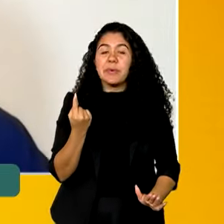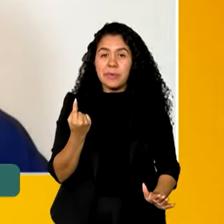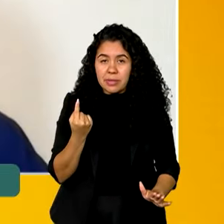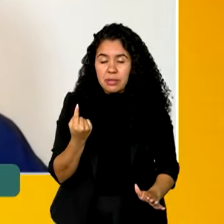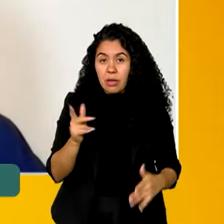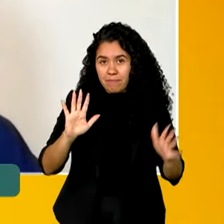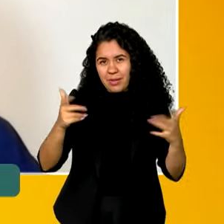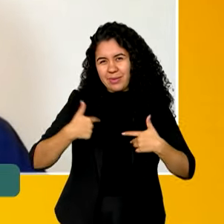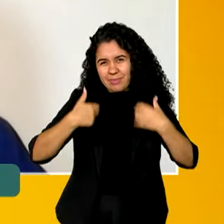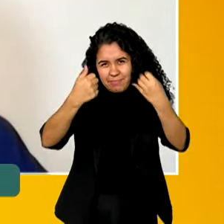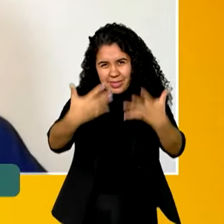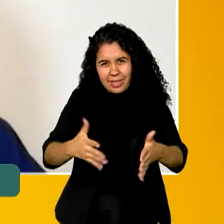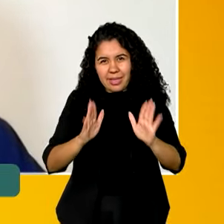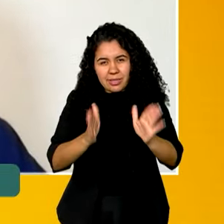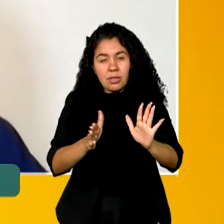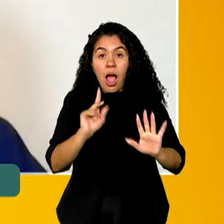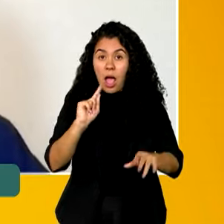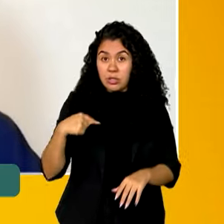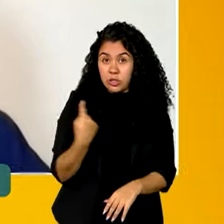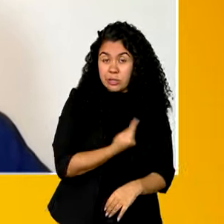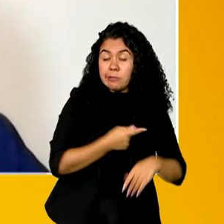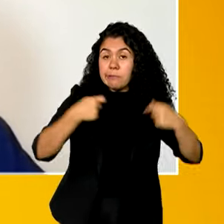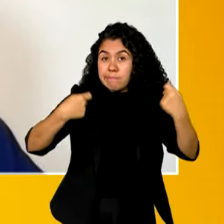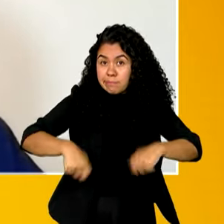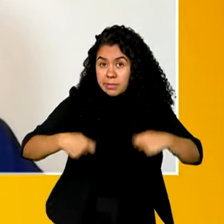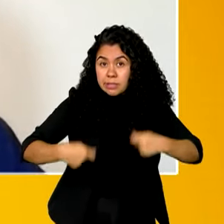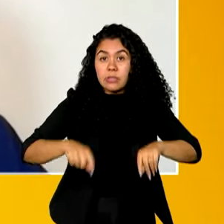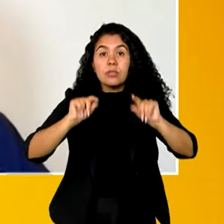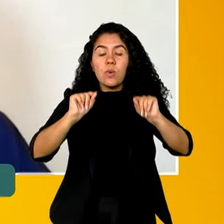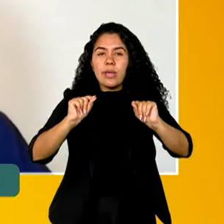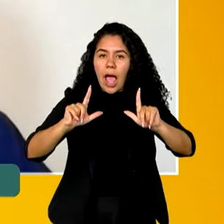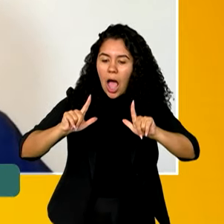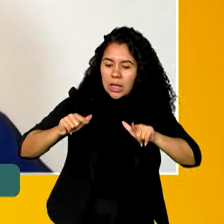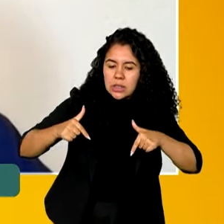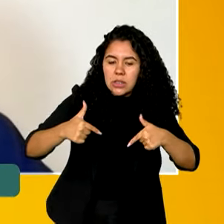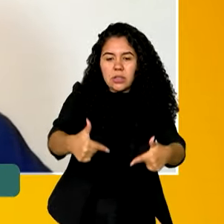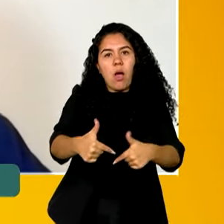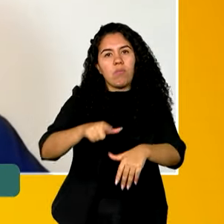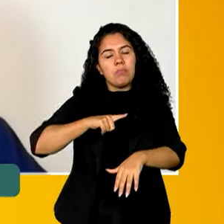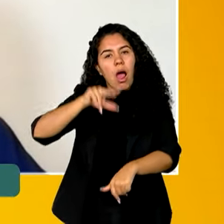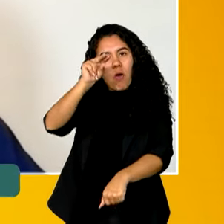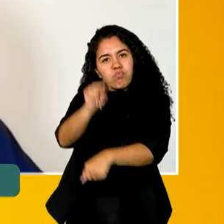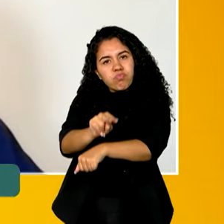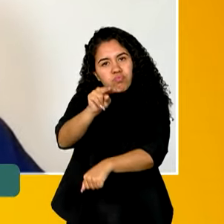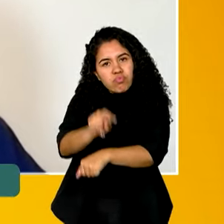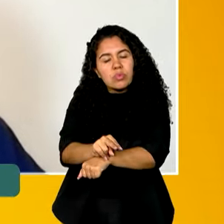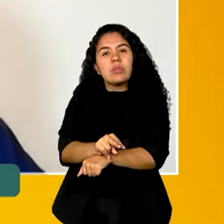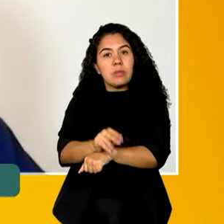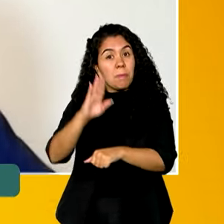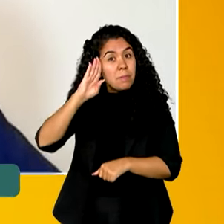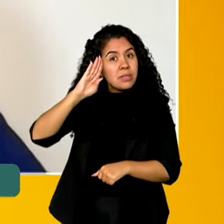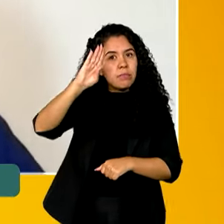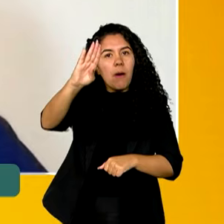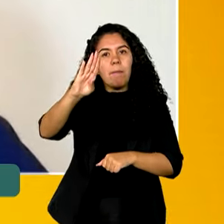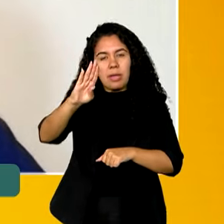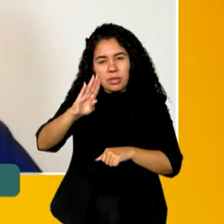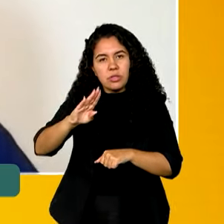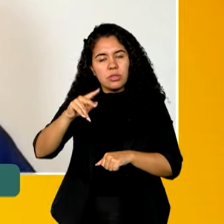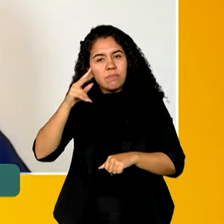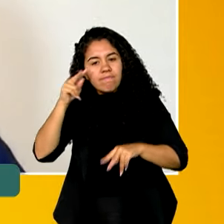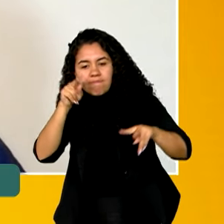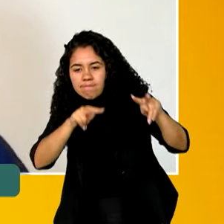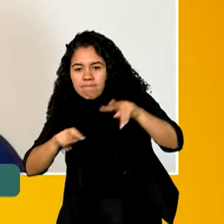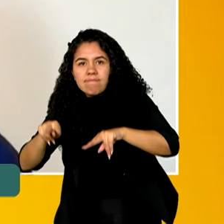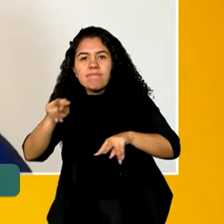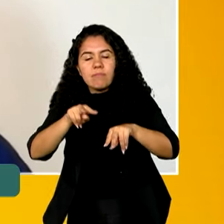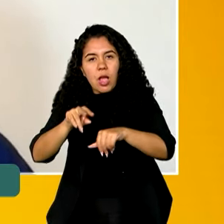Como eu te falei, a gente tem que fazer ações de conservação, criação de áreas marinhas protegidas, porque do mesmo jeito